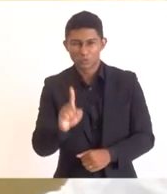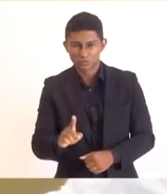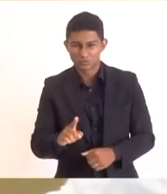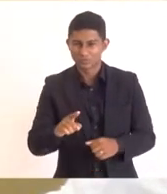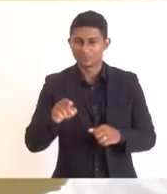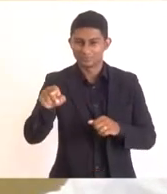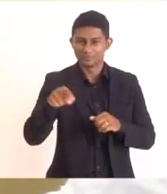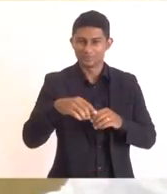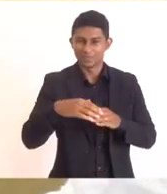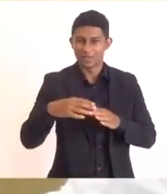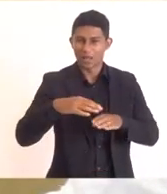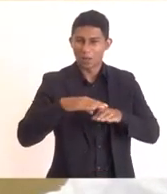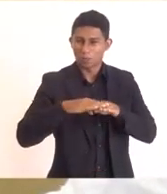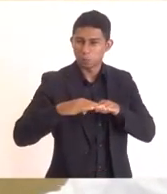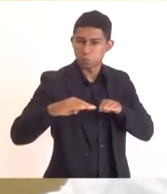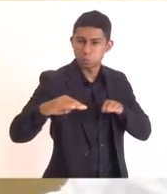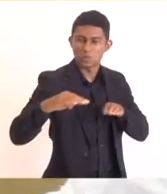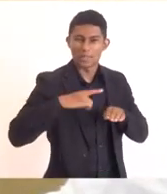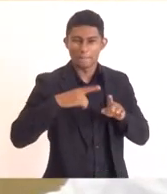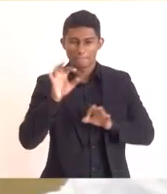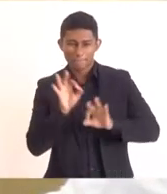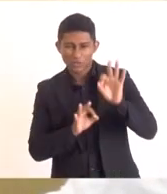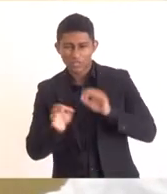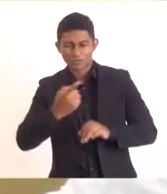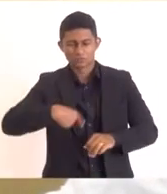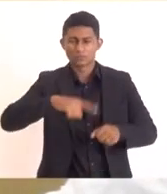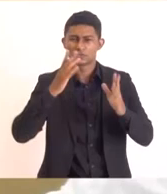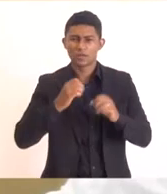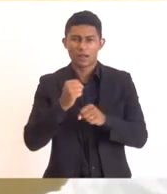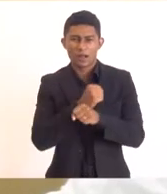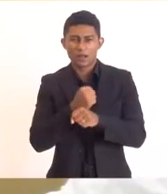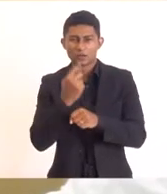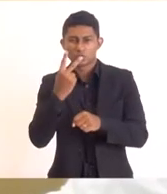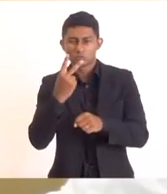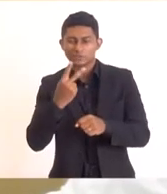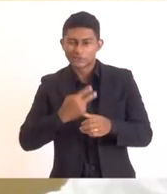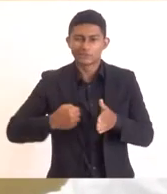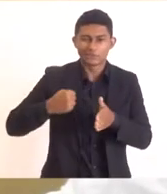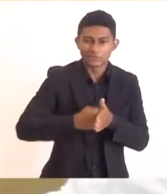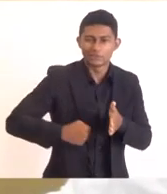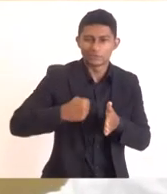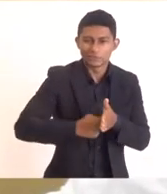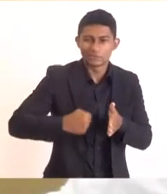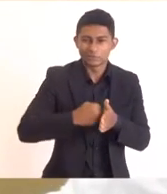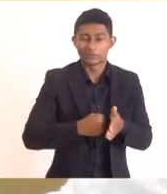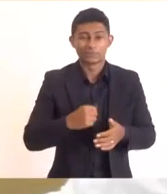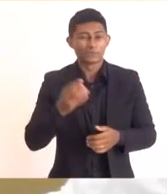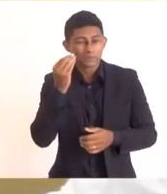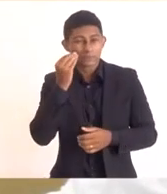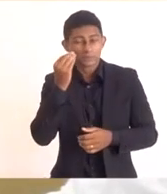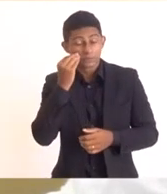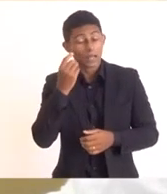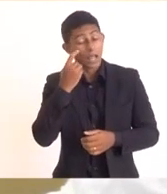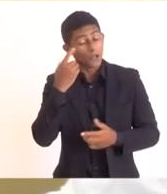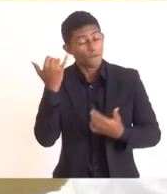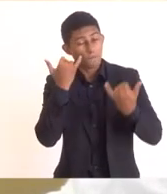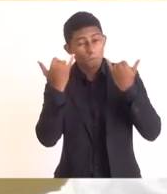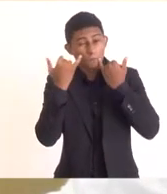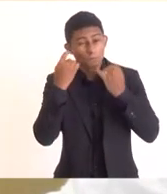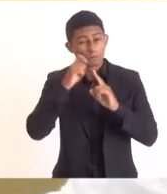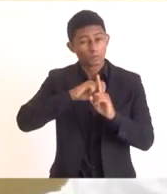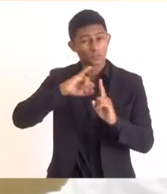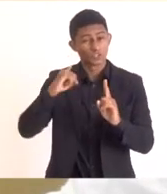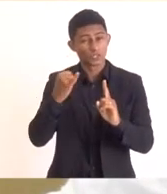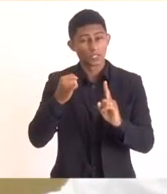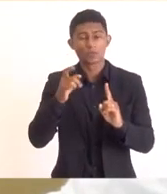fez, que a gente está há dois anos brigando, brigando, a informação é que, em janeiro, licita, uma obra em torno de